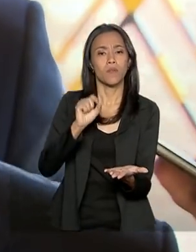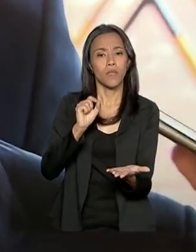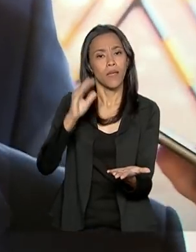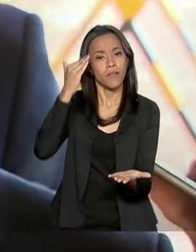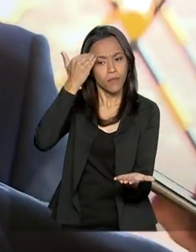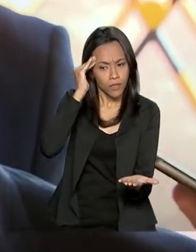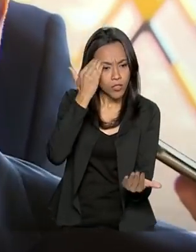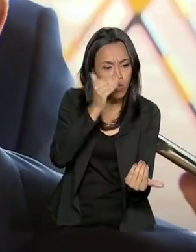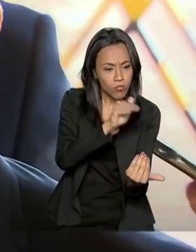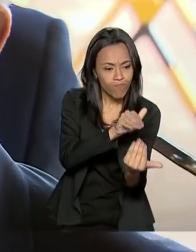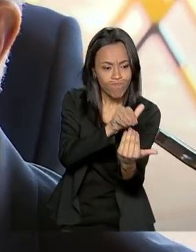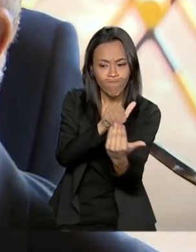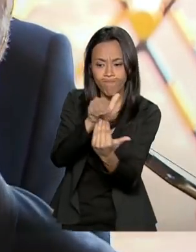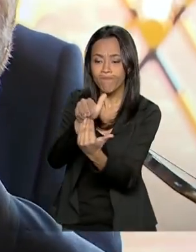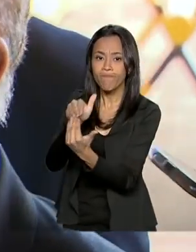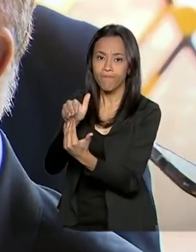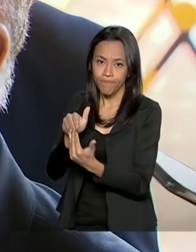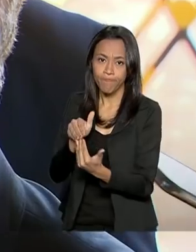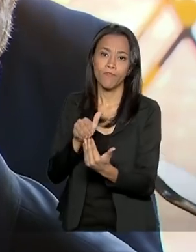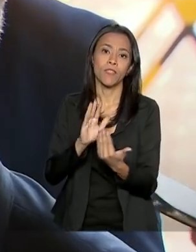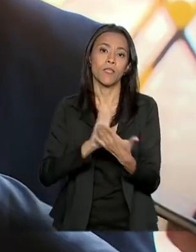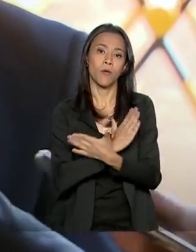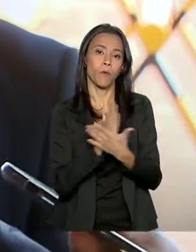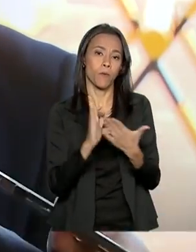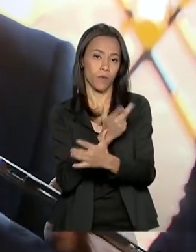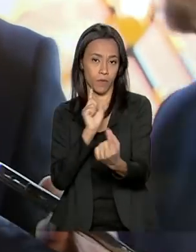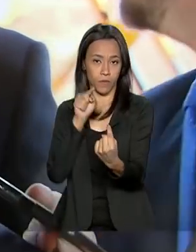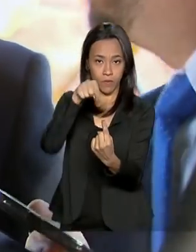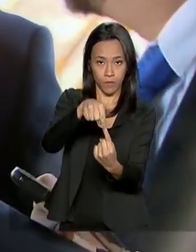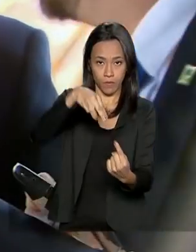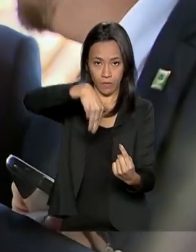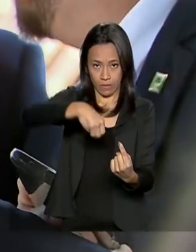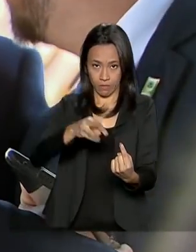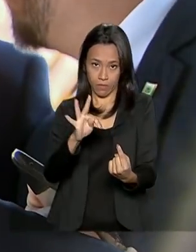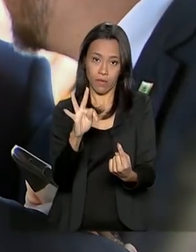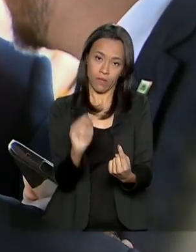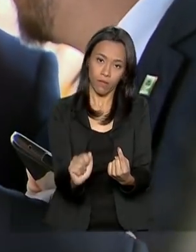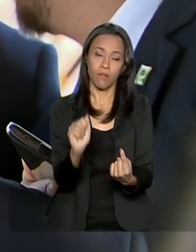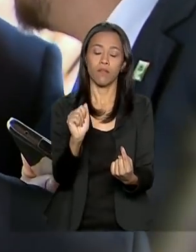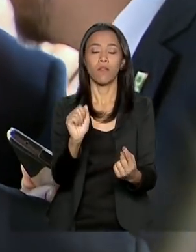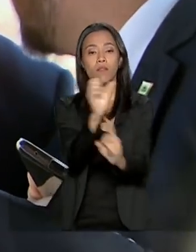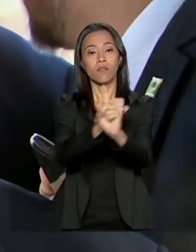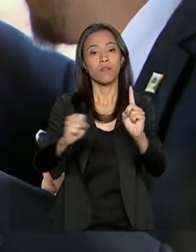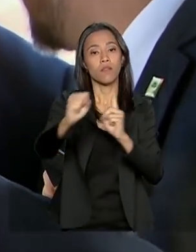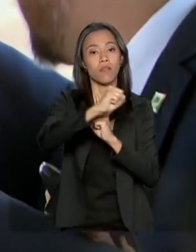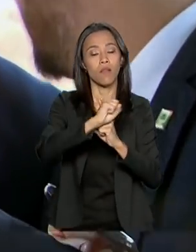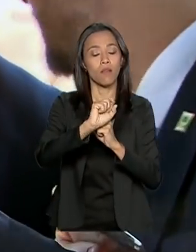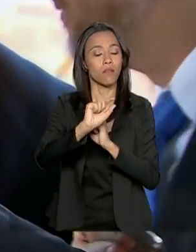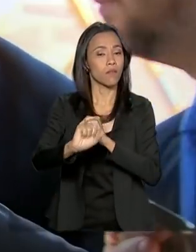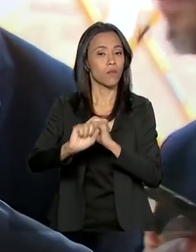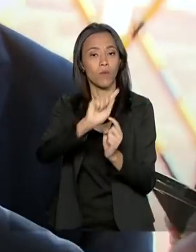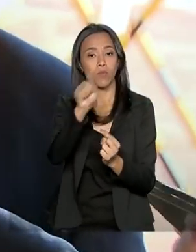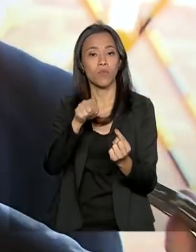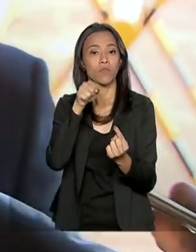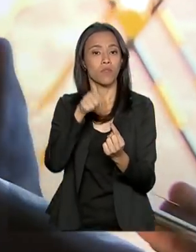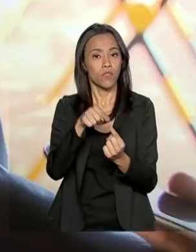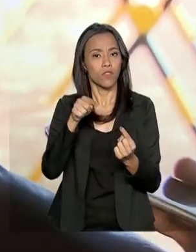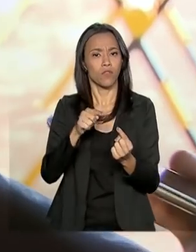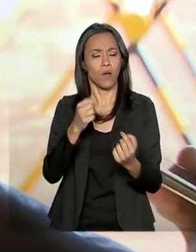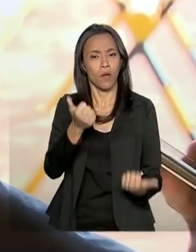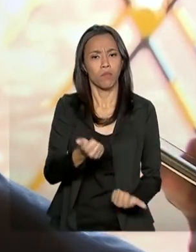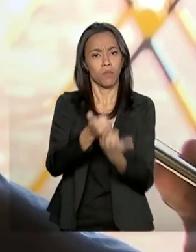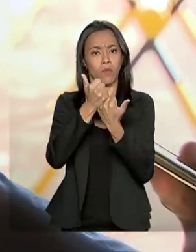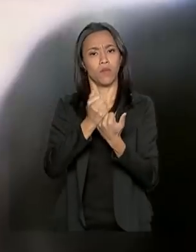entendimento e algumas metas de interesse da sociedade brasileira a favor da retomada do